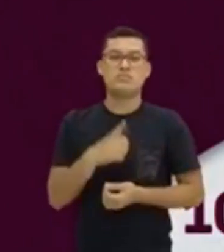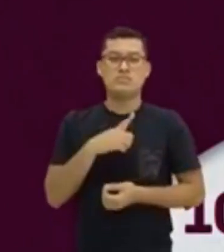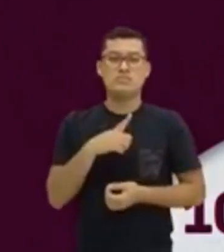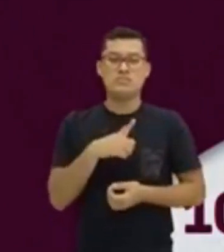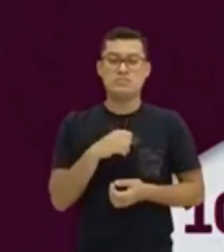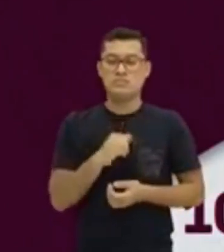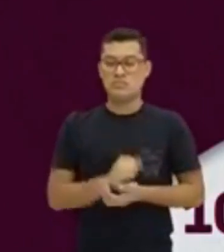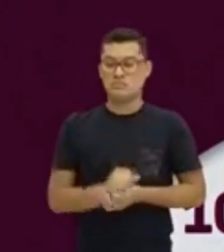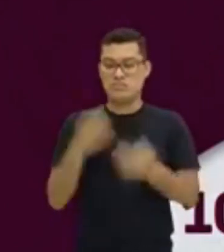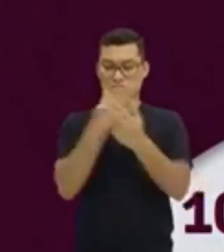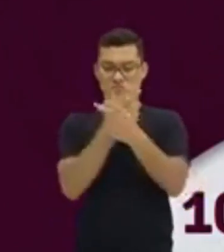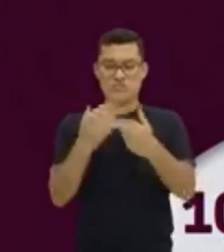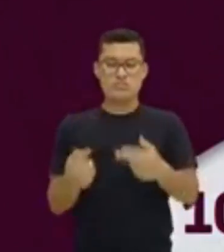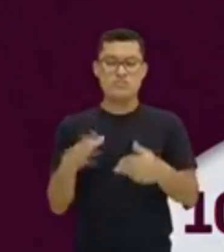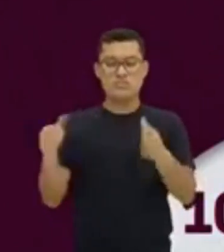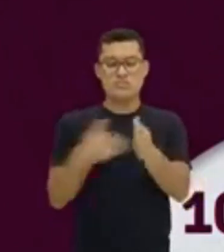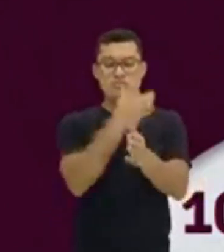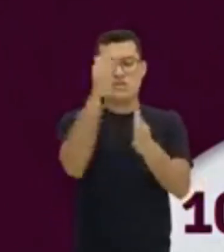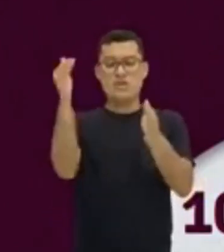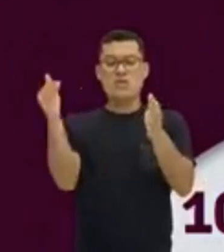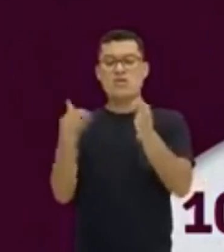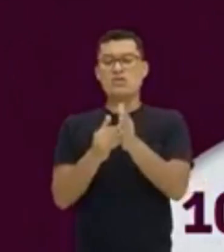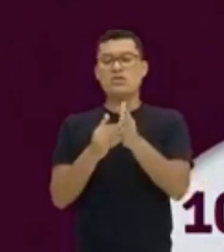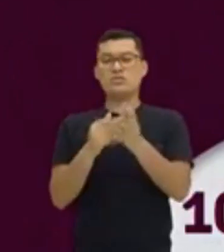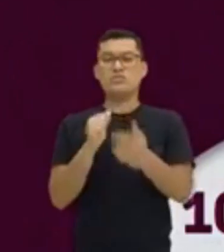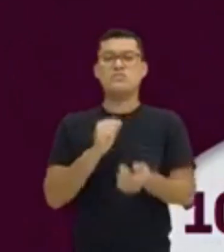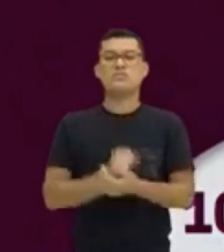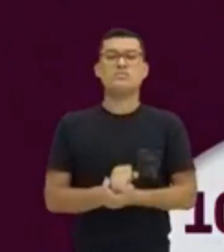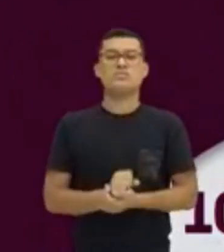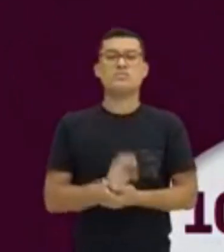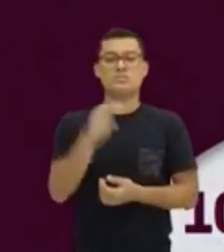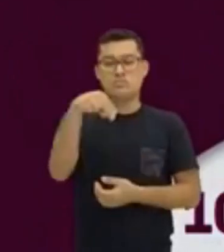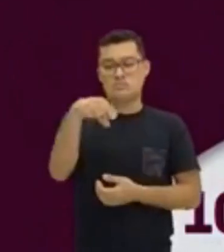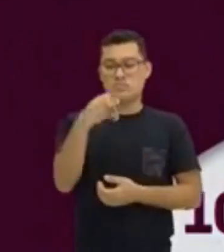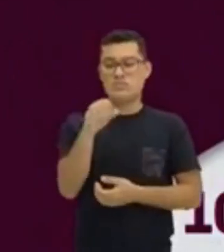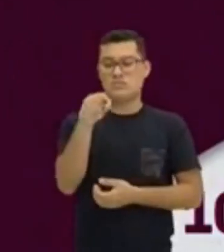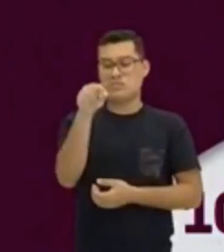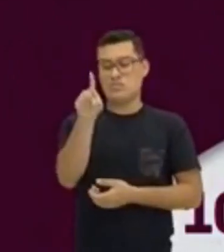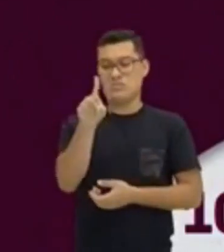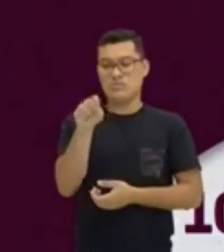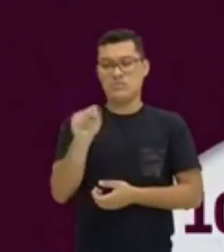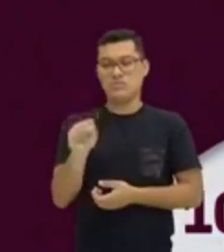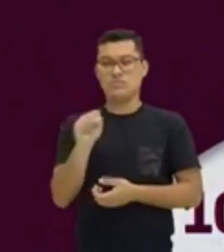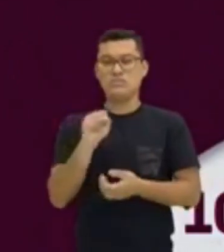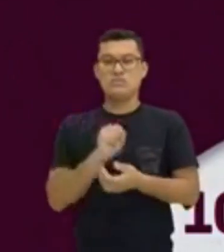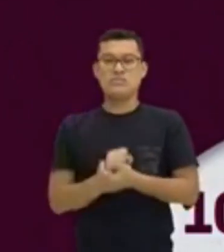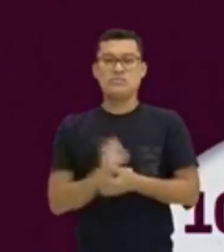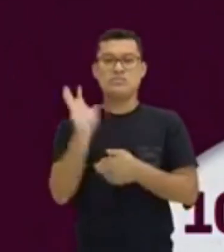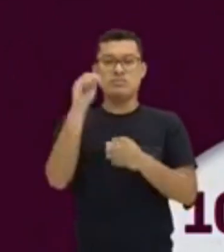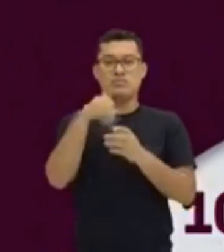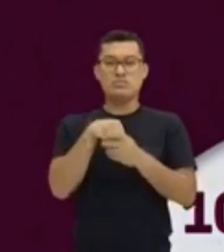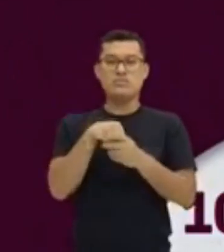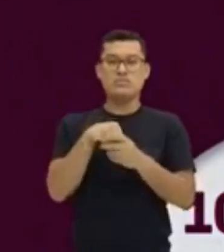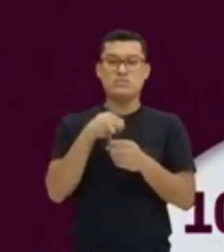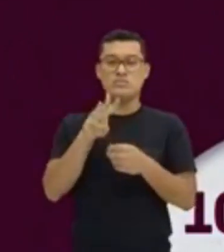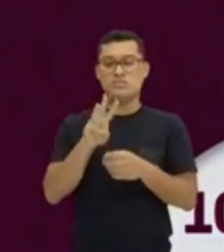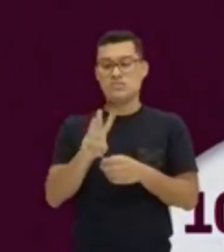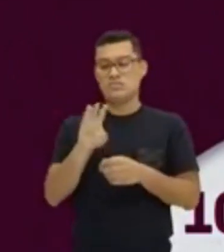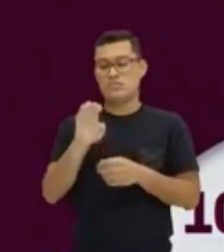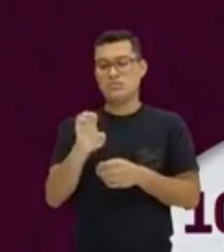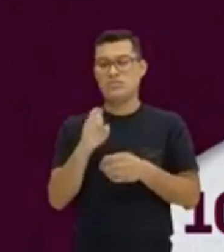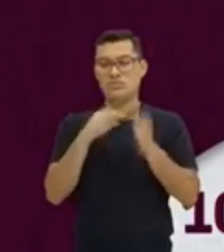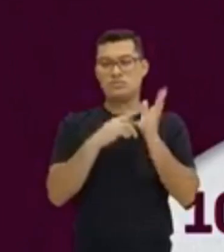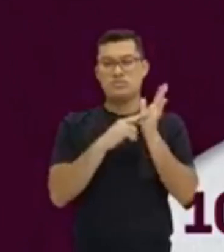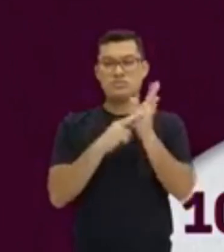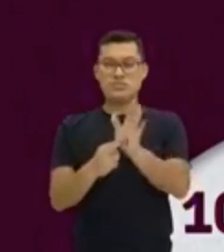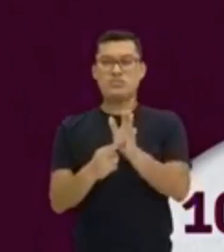plural, que é nós, né? Nós. E eu colocando we, que representa,